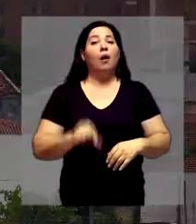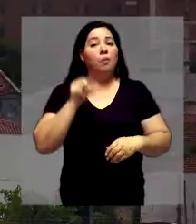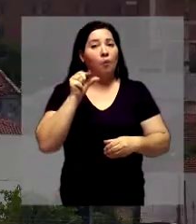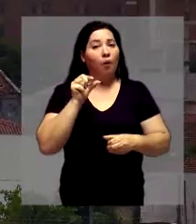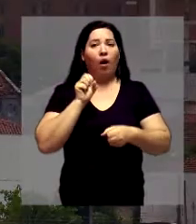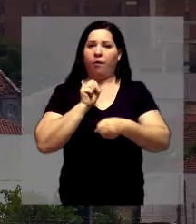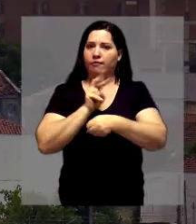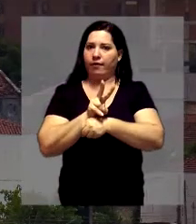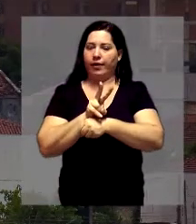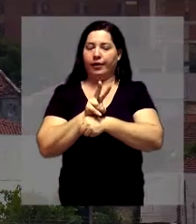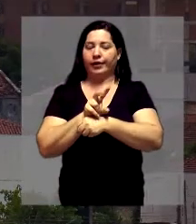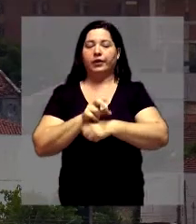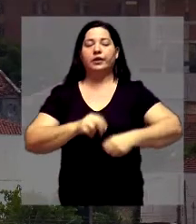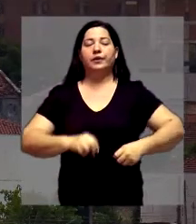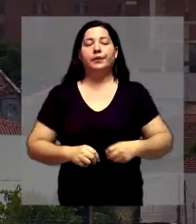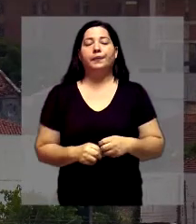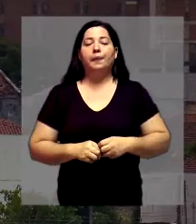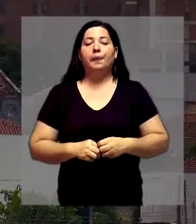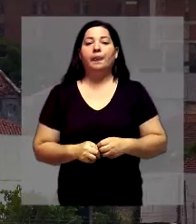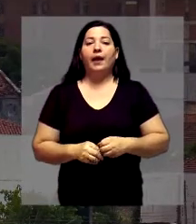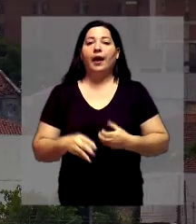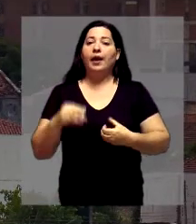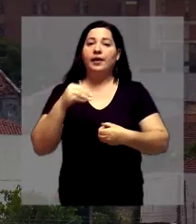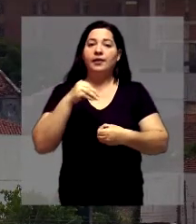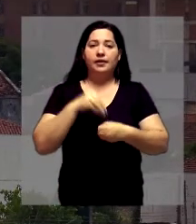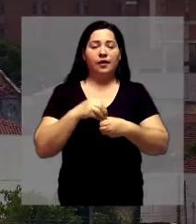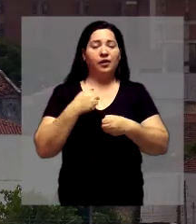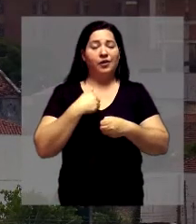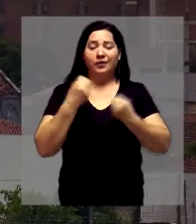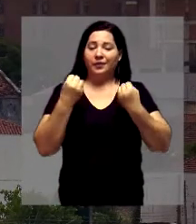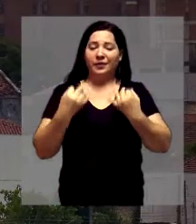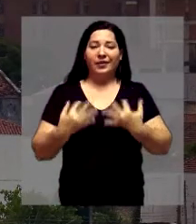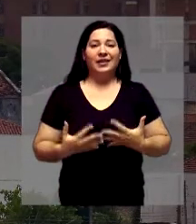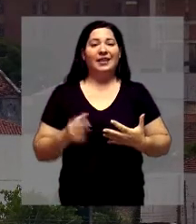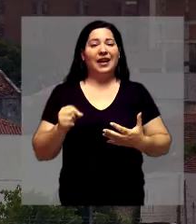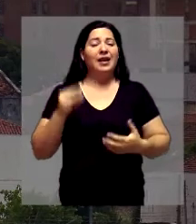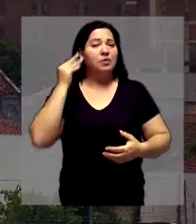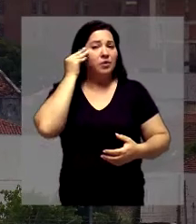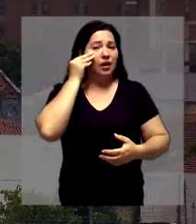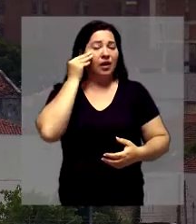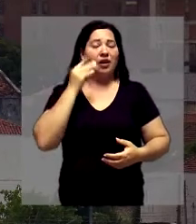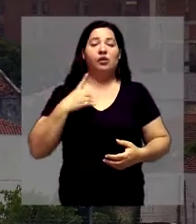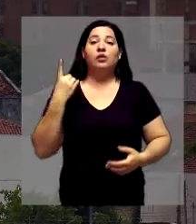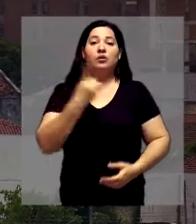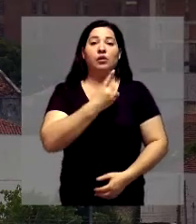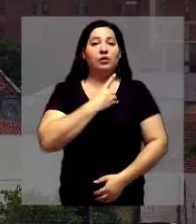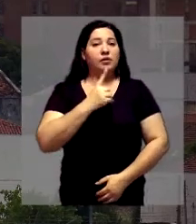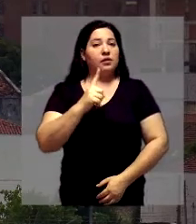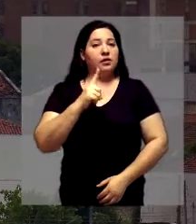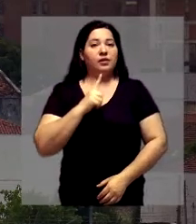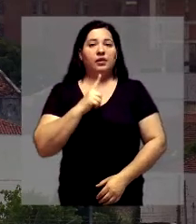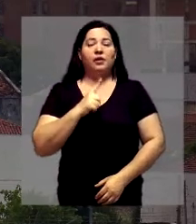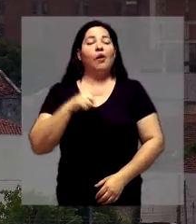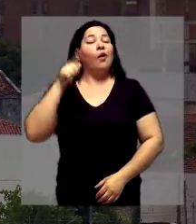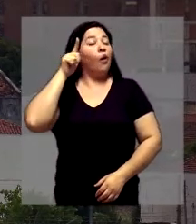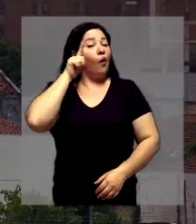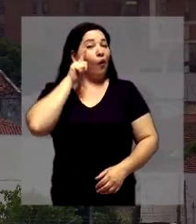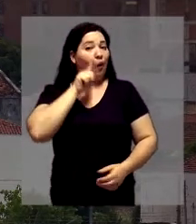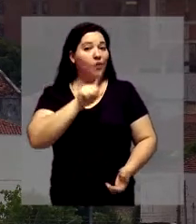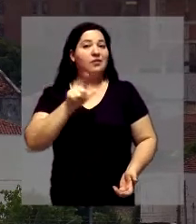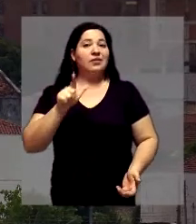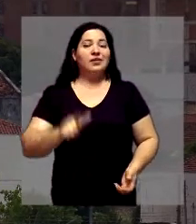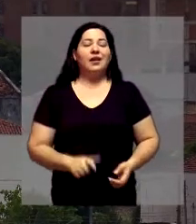E aí é assim, a eleição eu falo para todo mundo que a gente, com essa experiência que nós adquirimos, você consegue, assim,